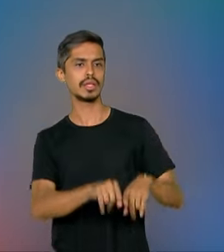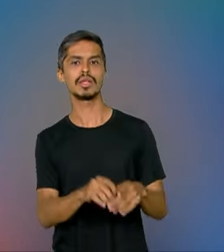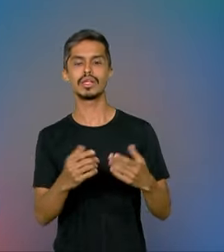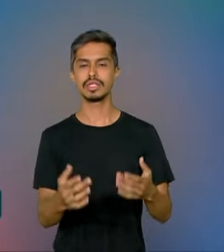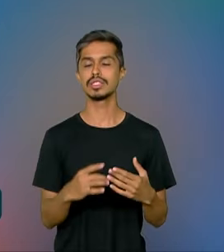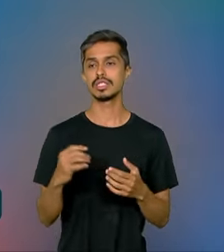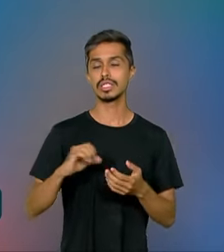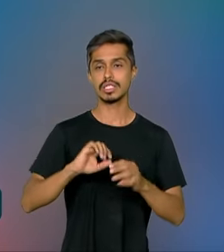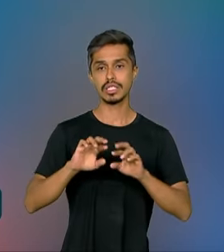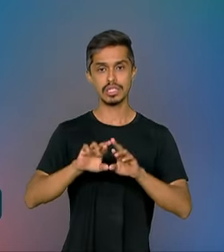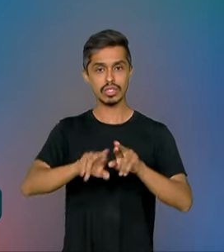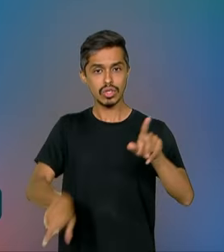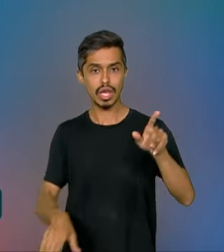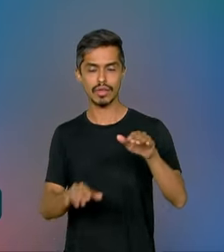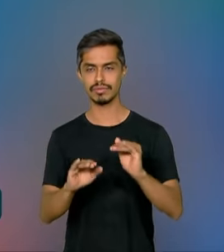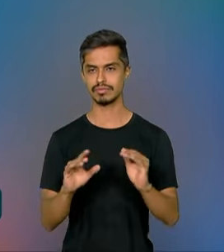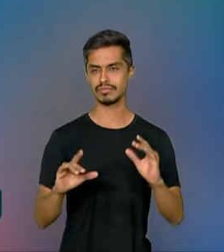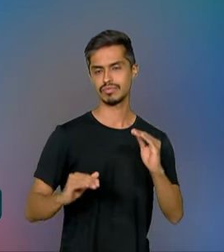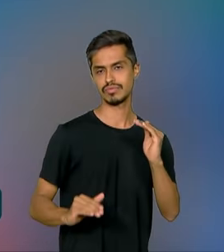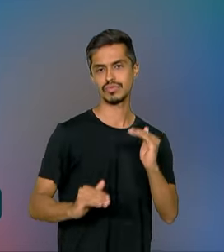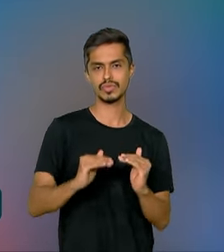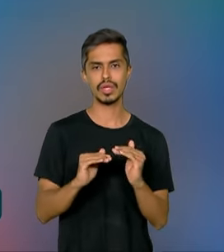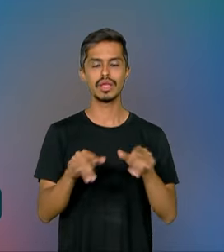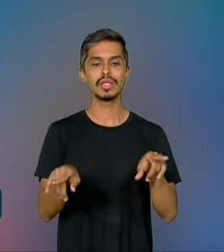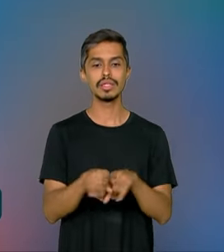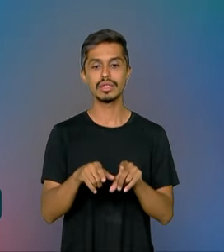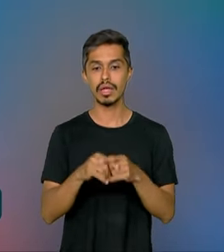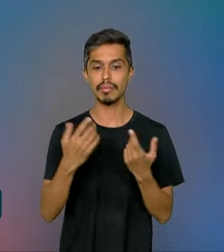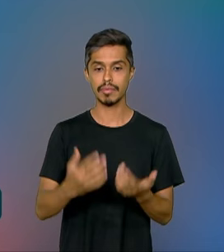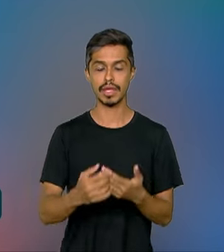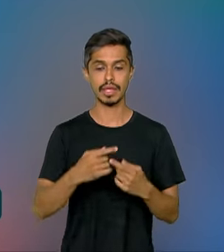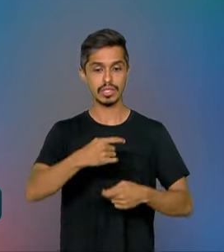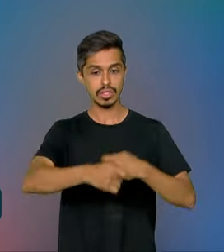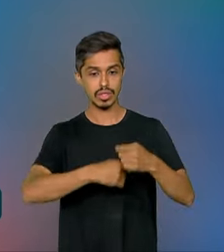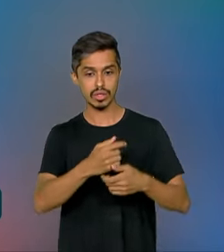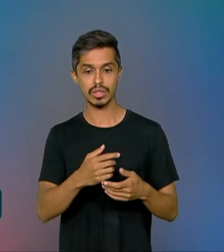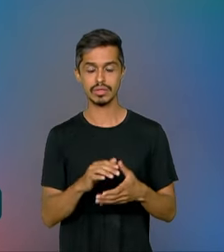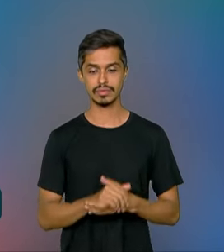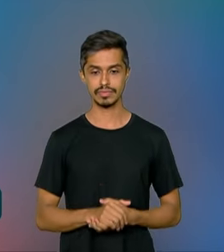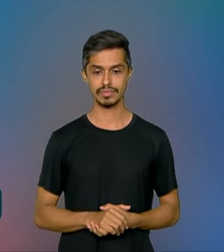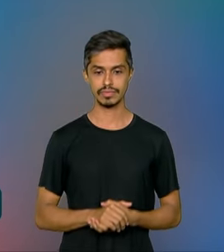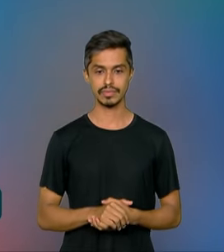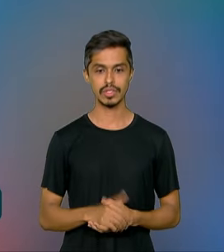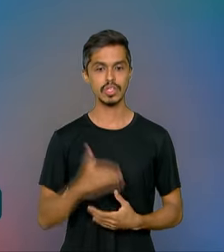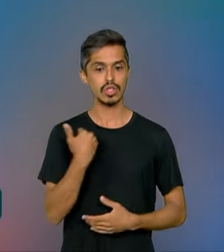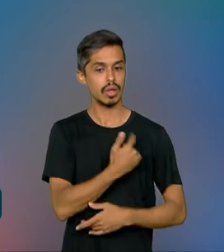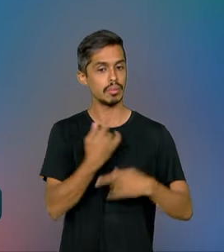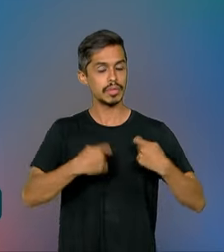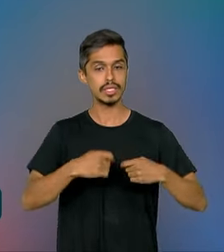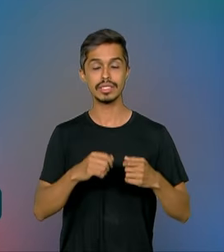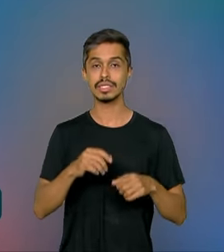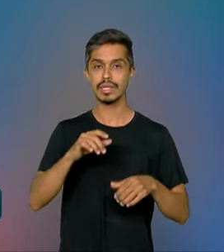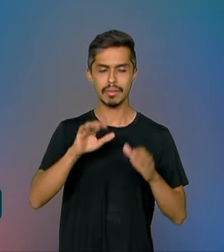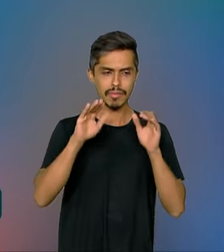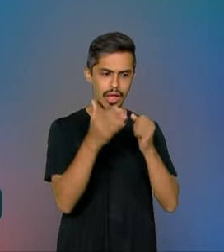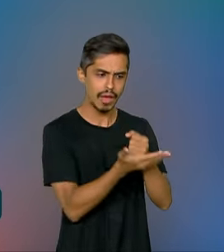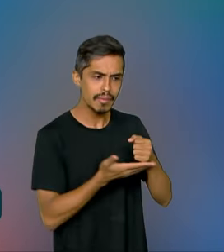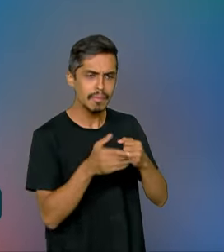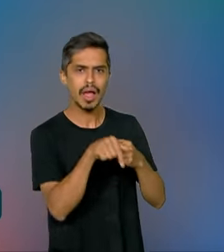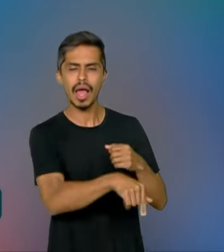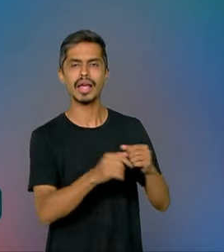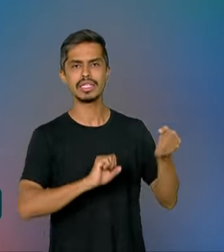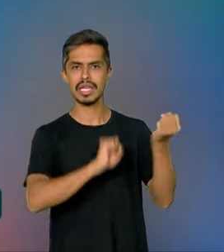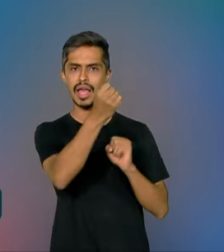de desigualdade e de menos peso do sistema financeiro na sua relação com a indústria da agricultura. Nós precisamos mais chão da fábrica, mais produção,